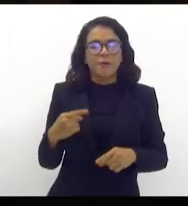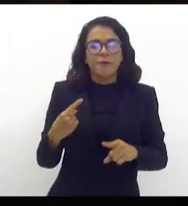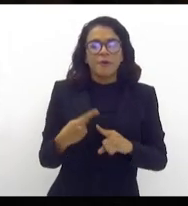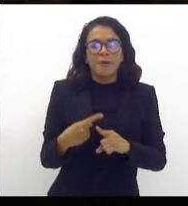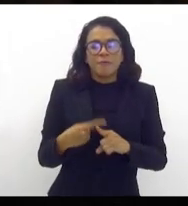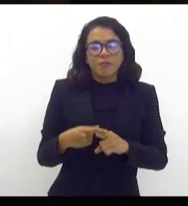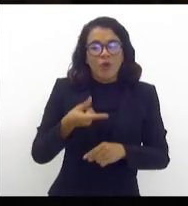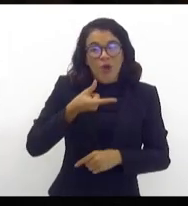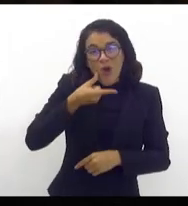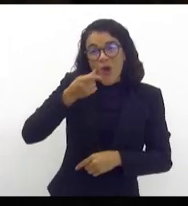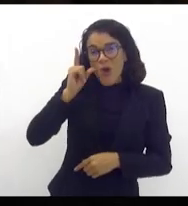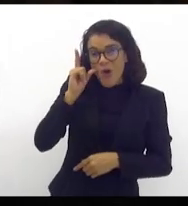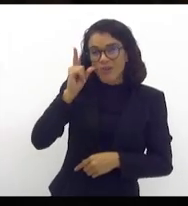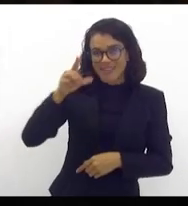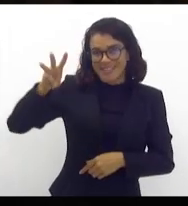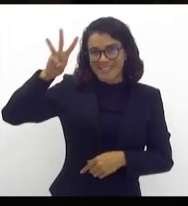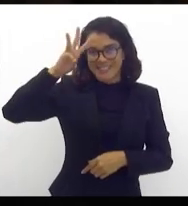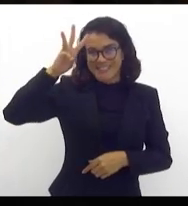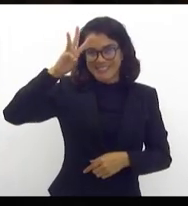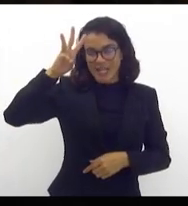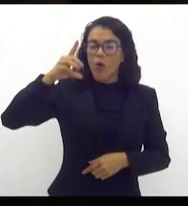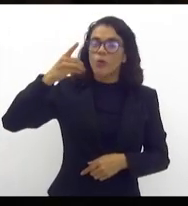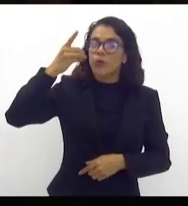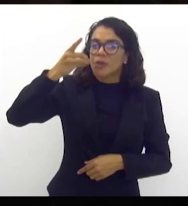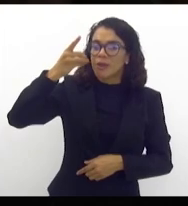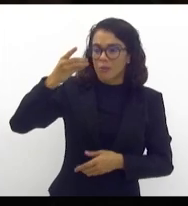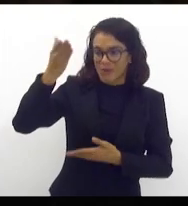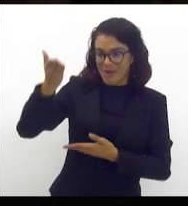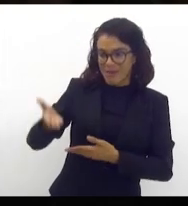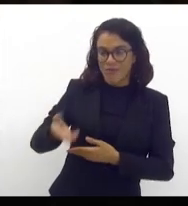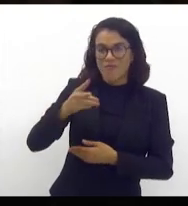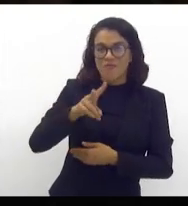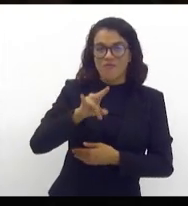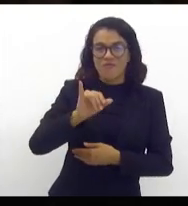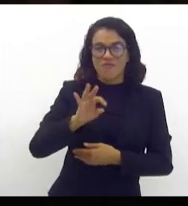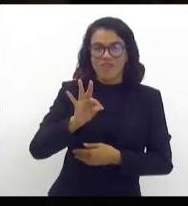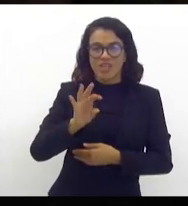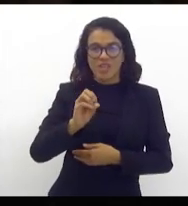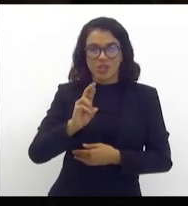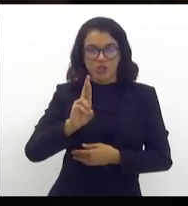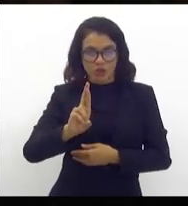ontem, deputado Vitor Júnior,